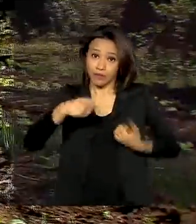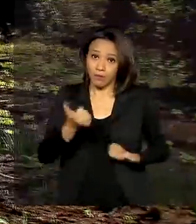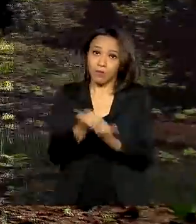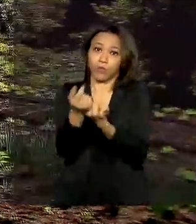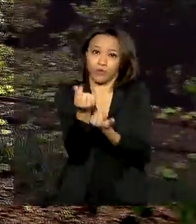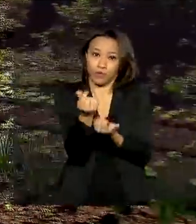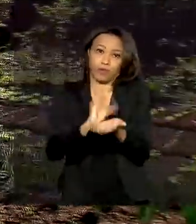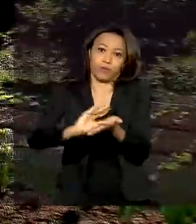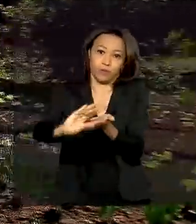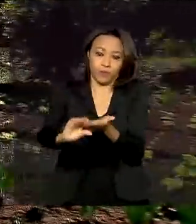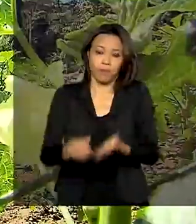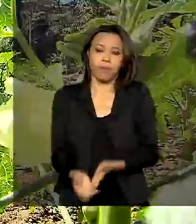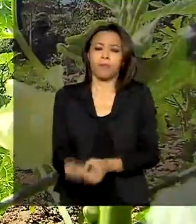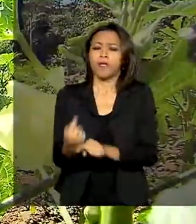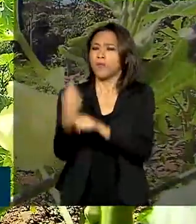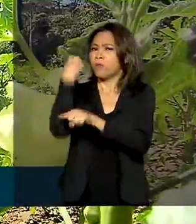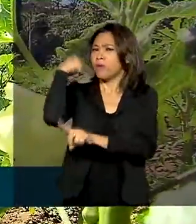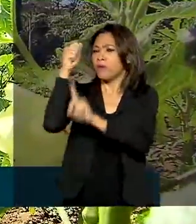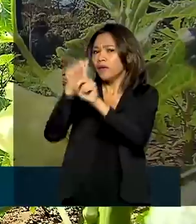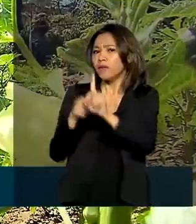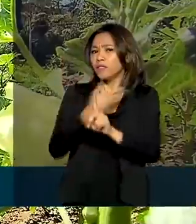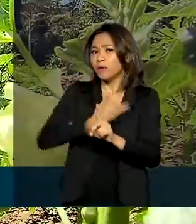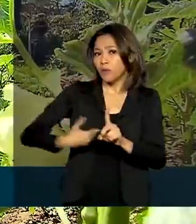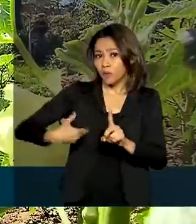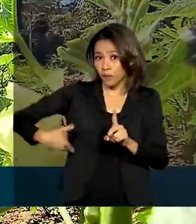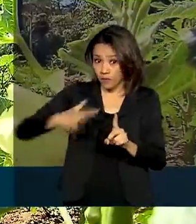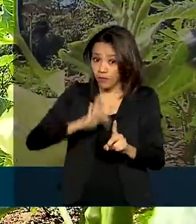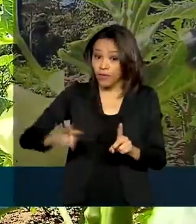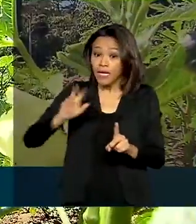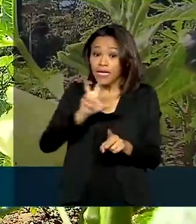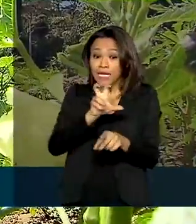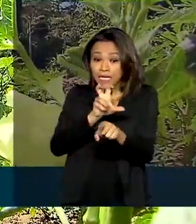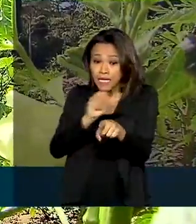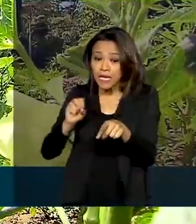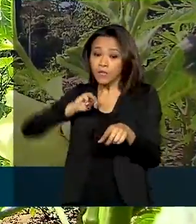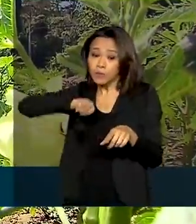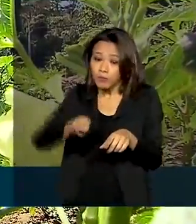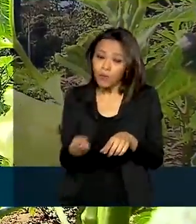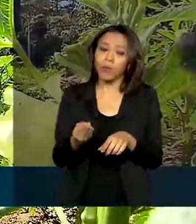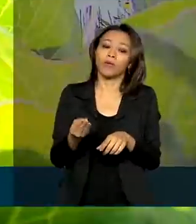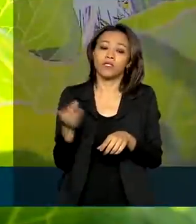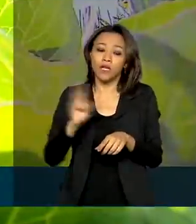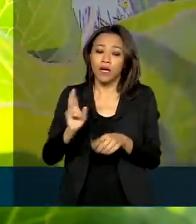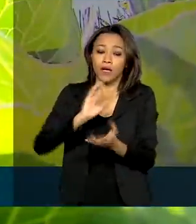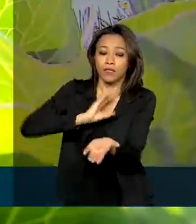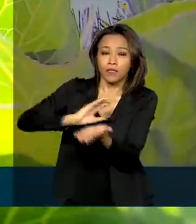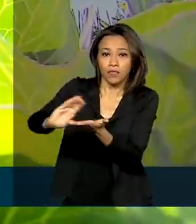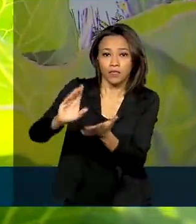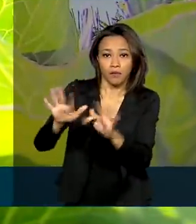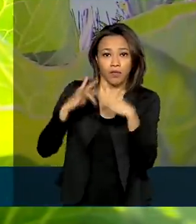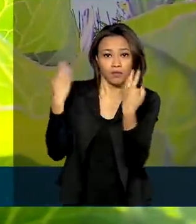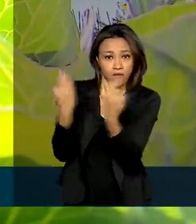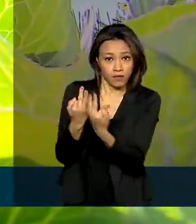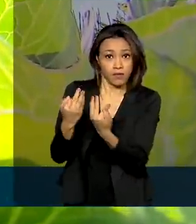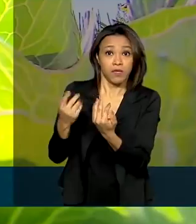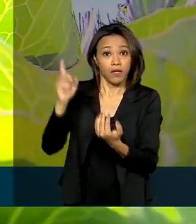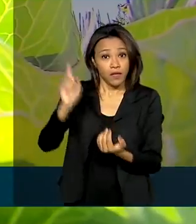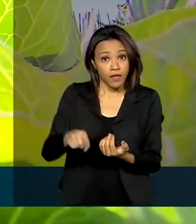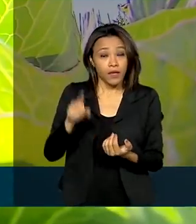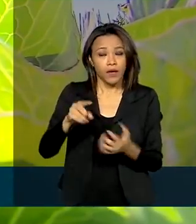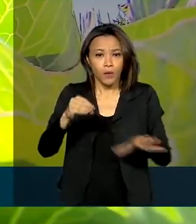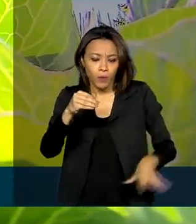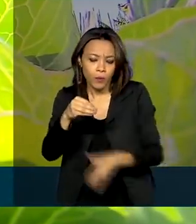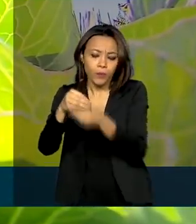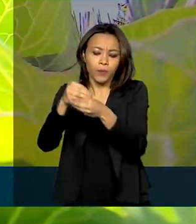havia destinado em abril 500 milhões de reais para os agricultores familiares, como crédito extraordinário